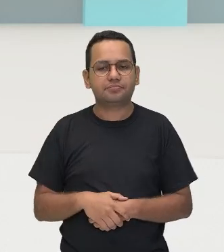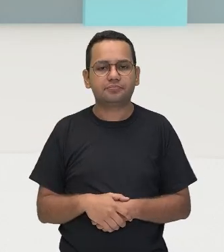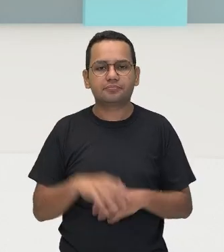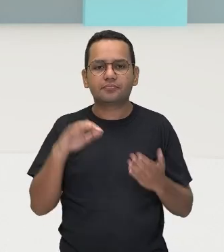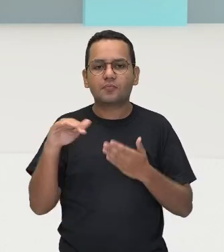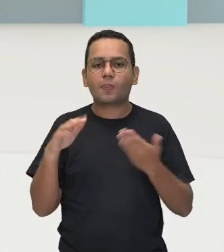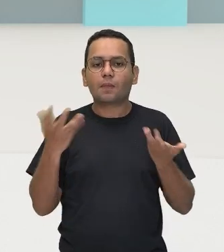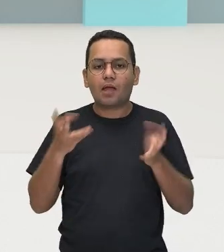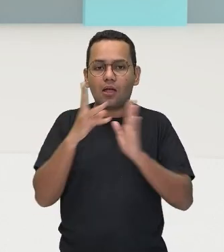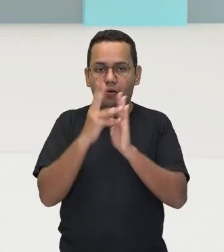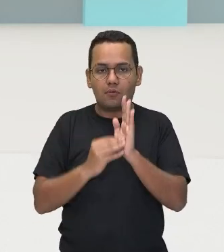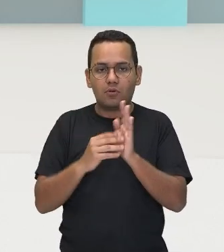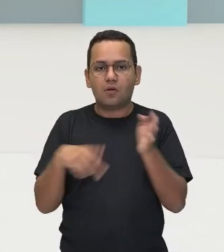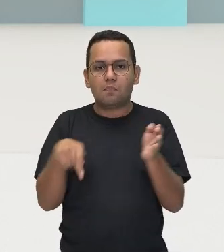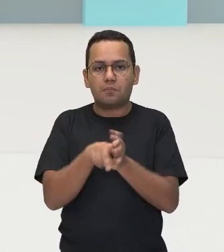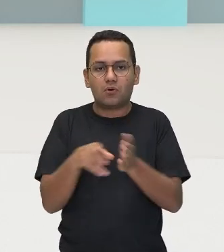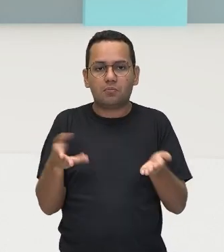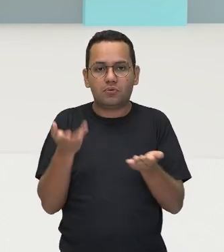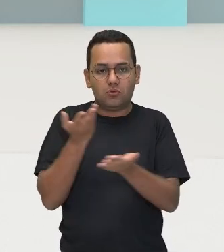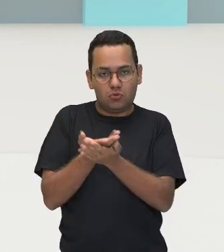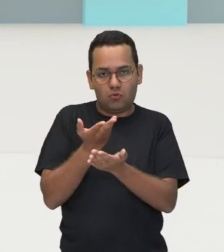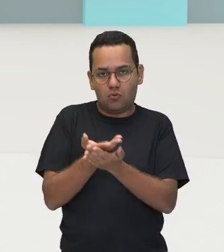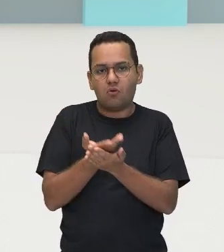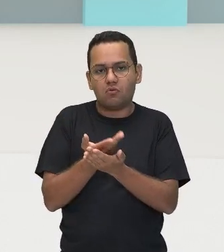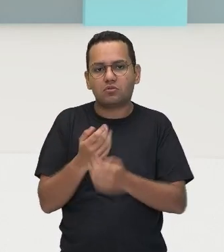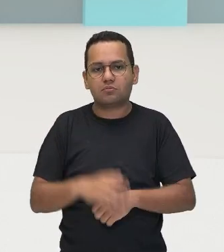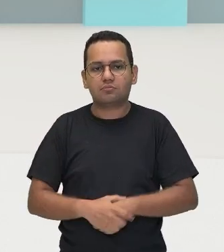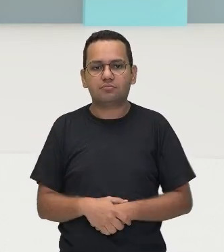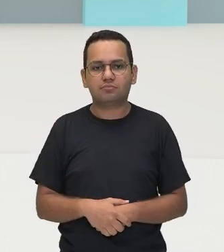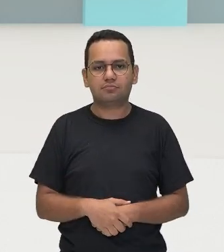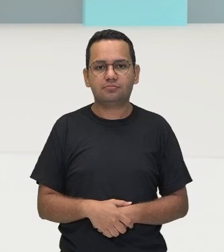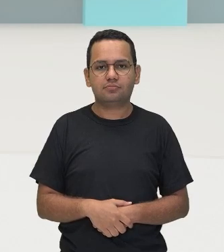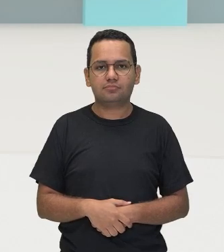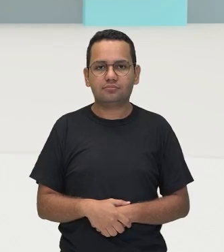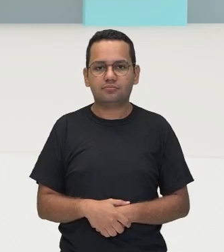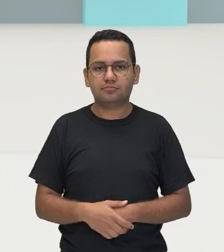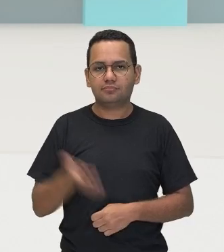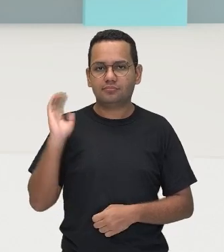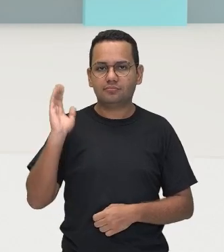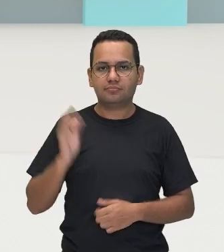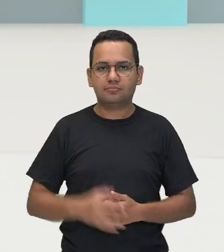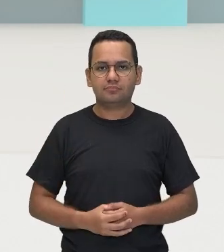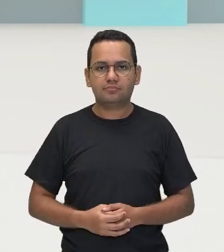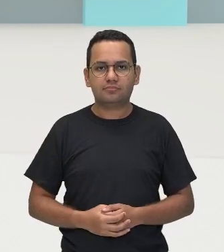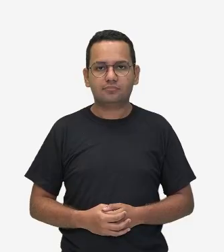que nós vimos nas nossas duas aulas aí. Tá bom, gente? E até a próxima.